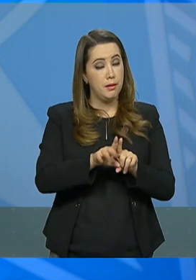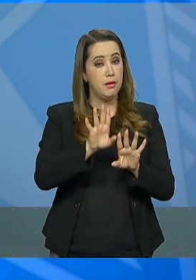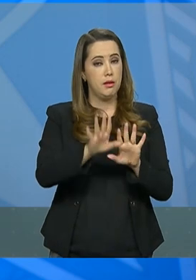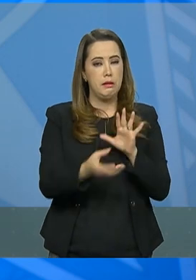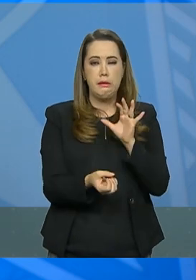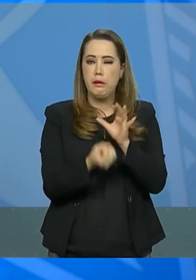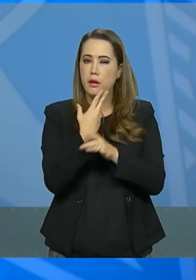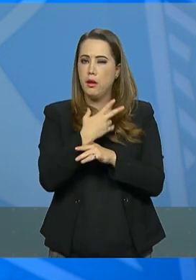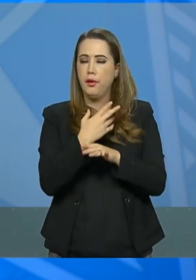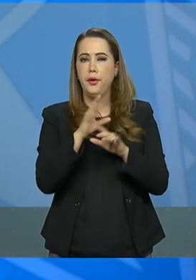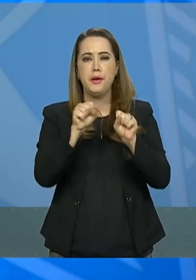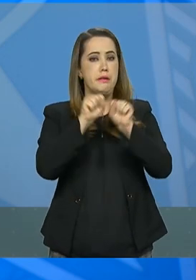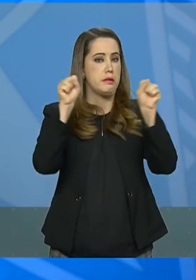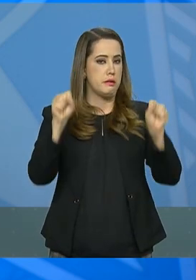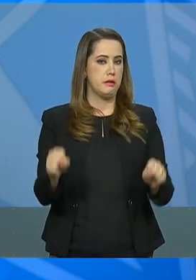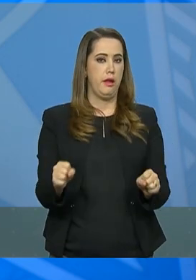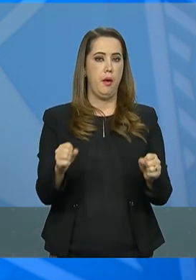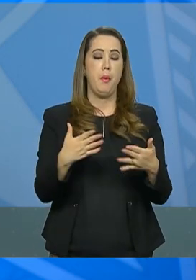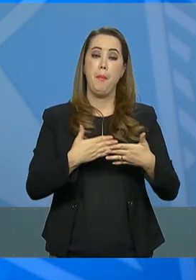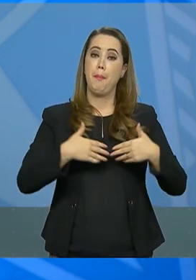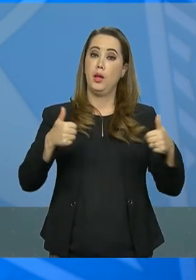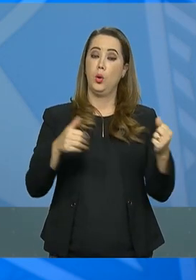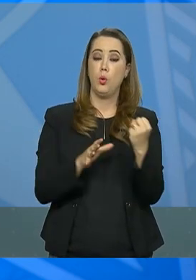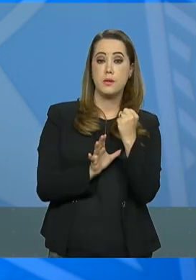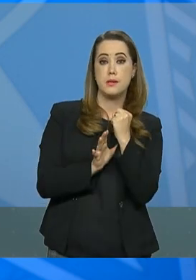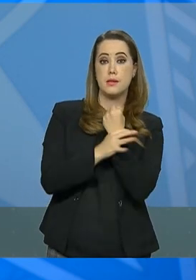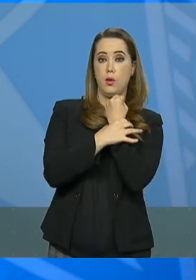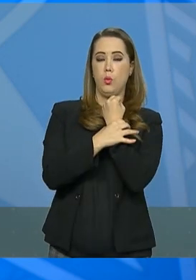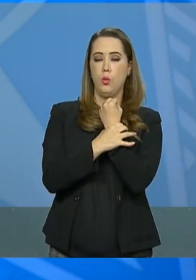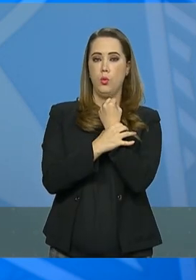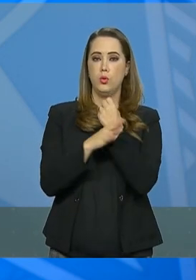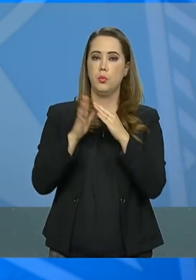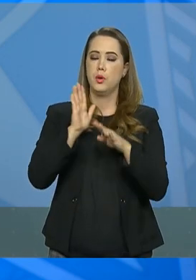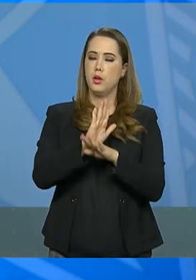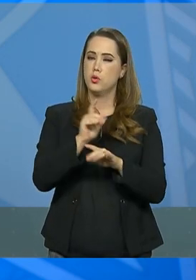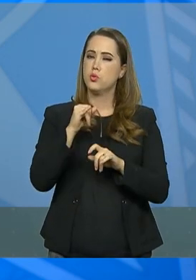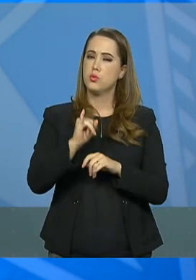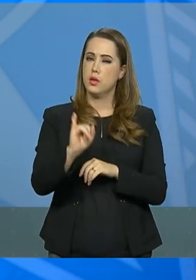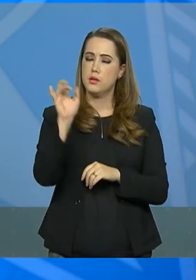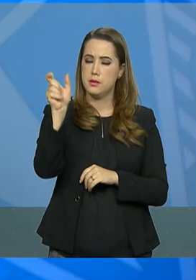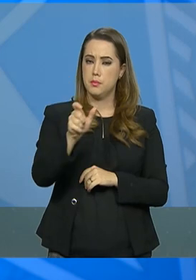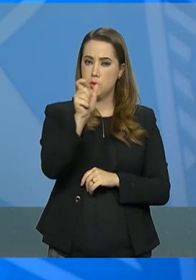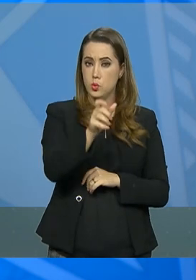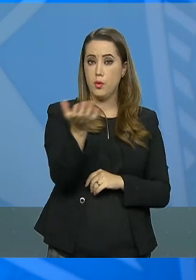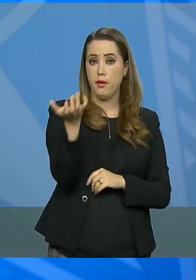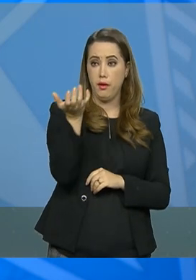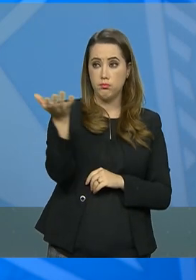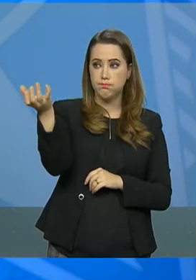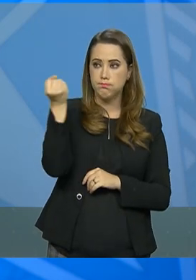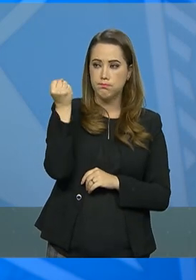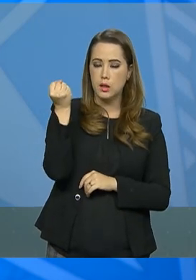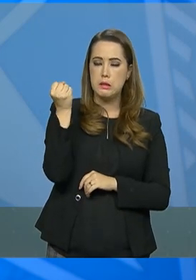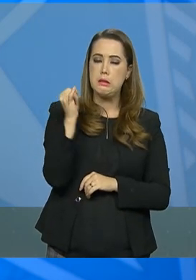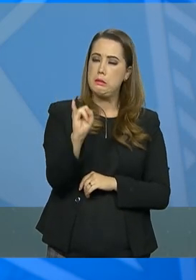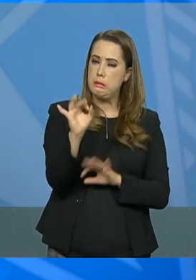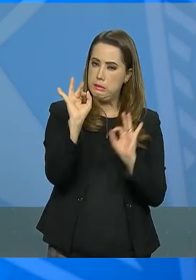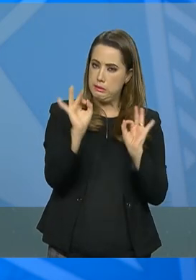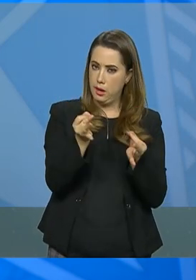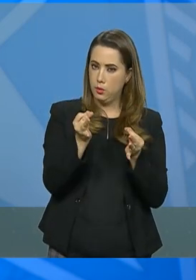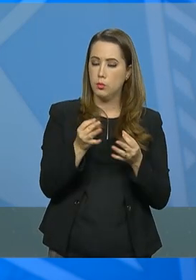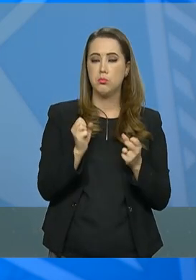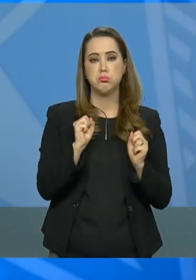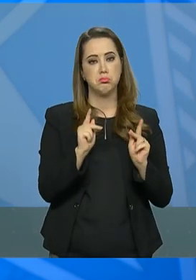INSS aos segurados na concessão de benefícios. E, por fim, ajusta a